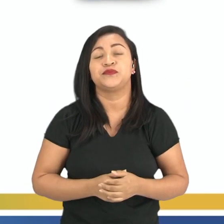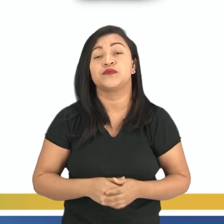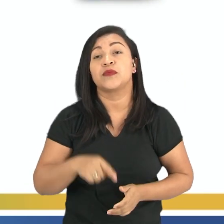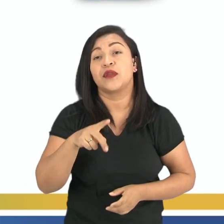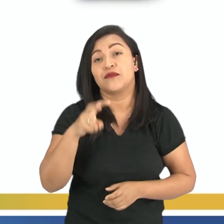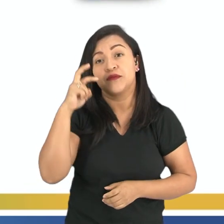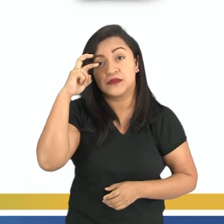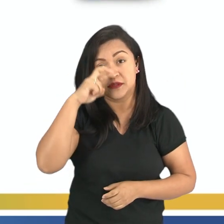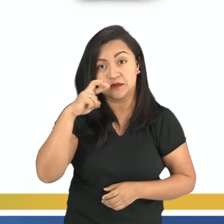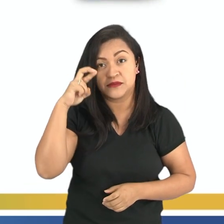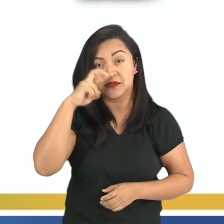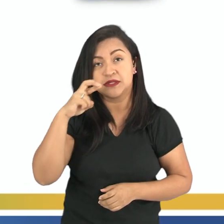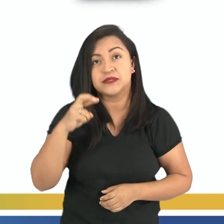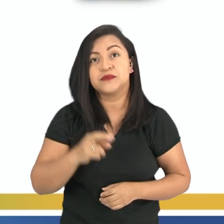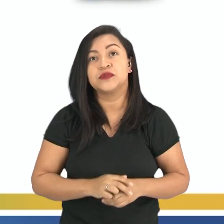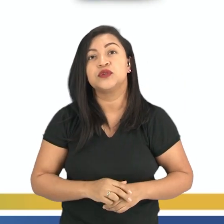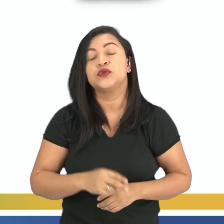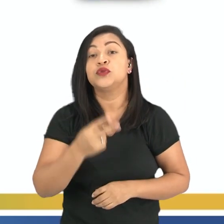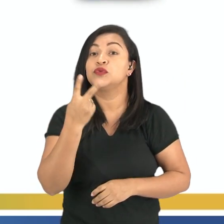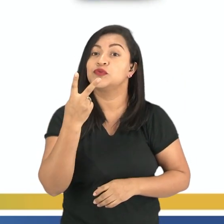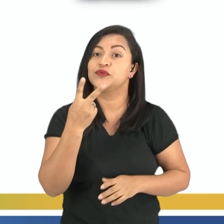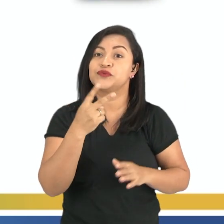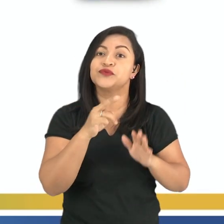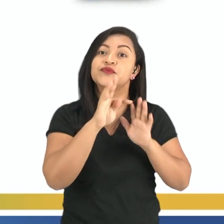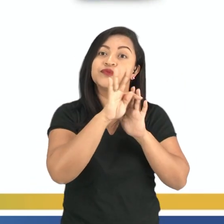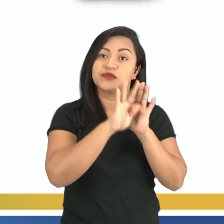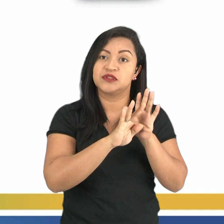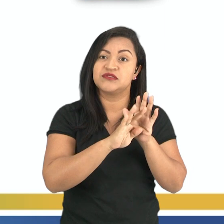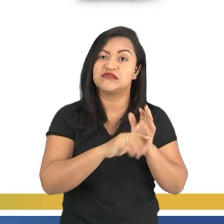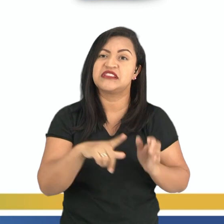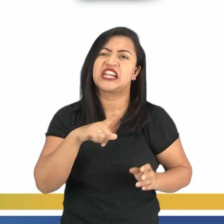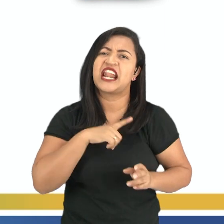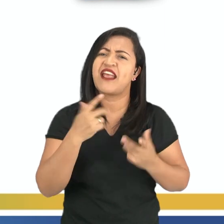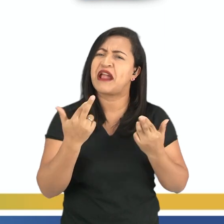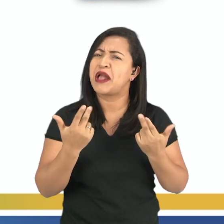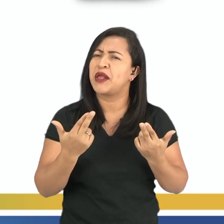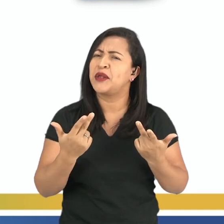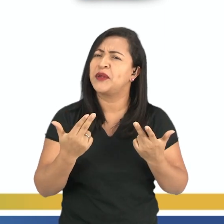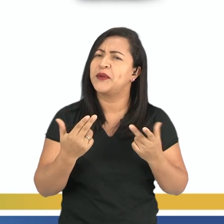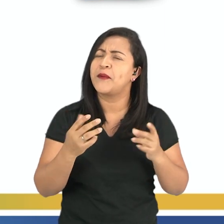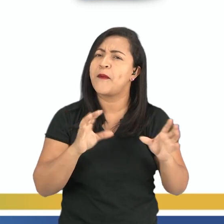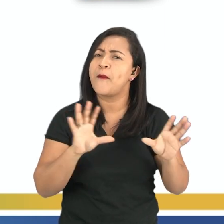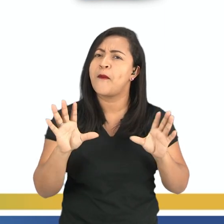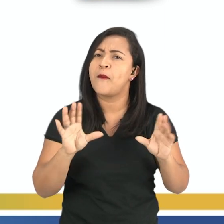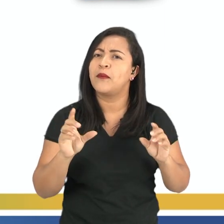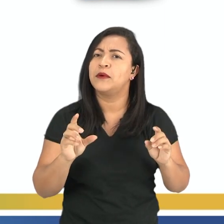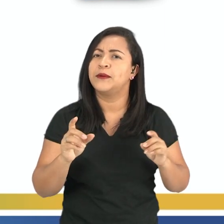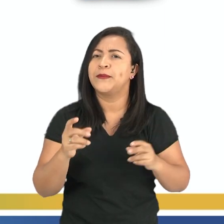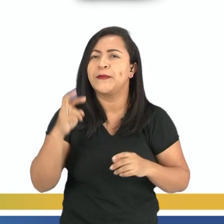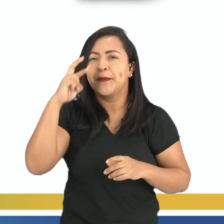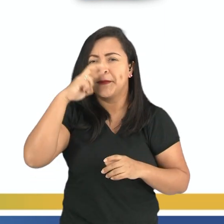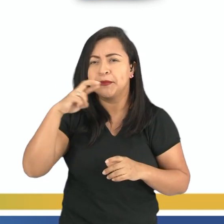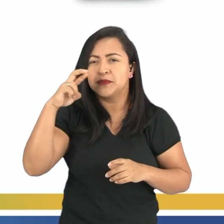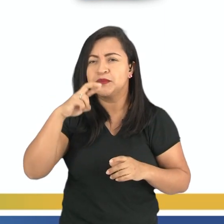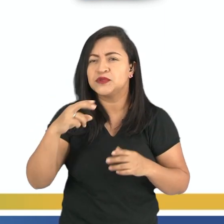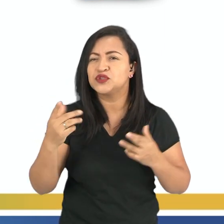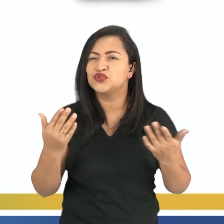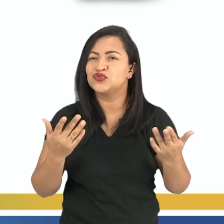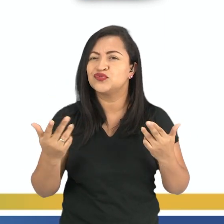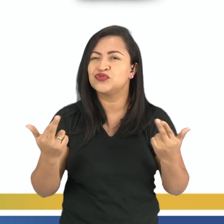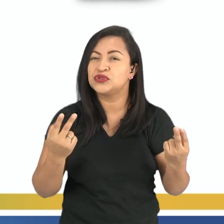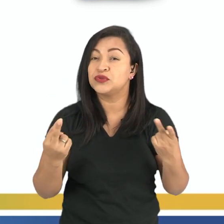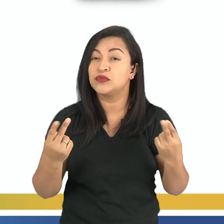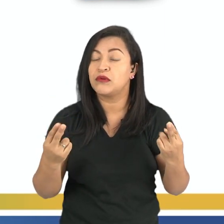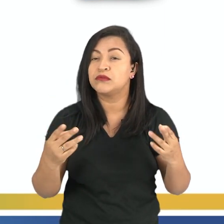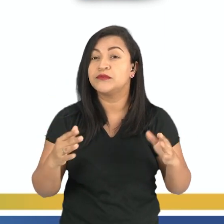Vocês perceberam que os dois textos possuem a mesma composição e elementos? perceberam que eles são semelhantes?